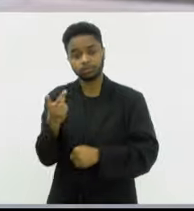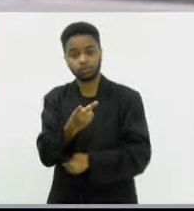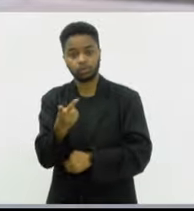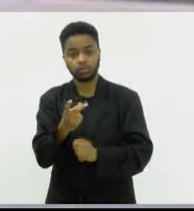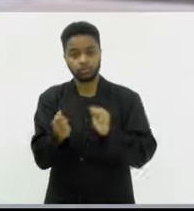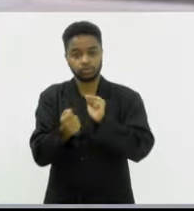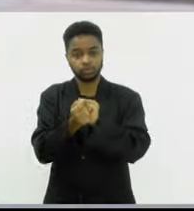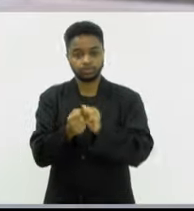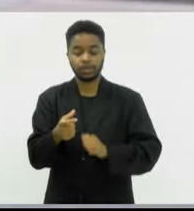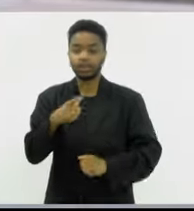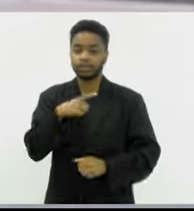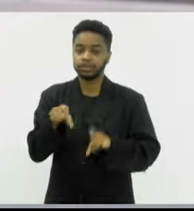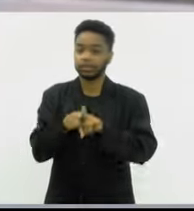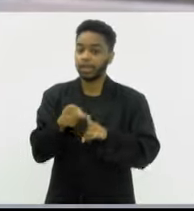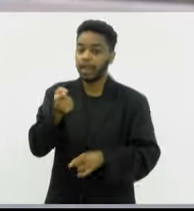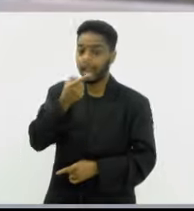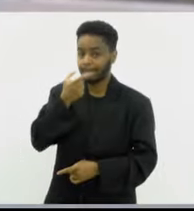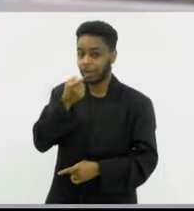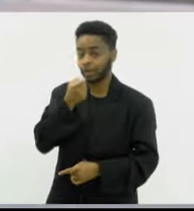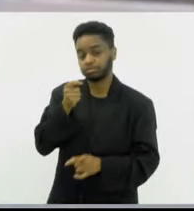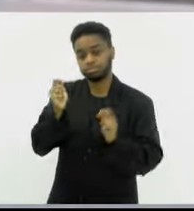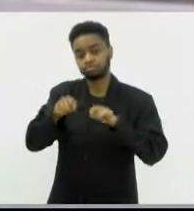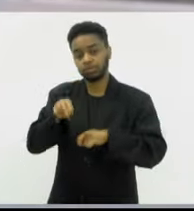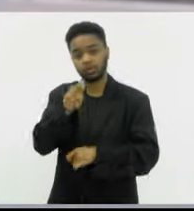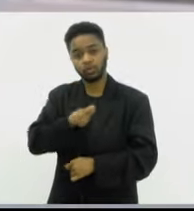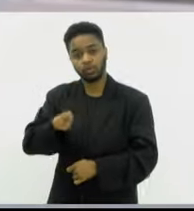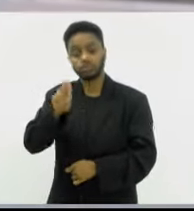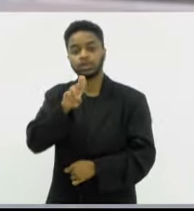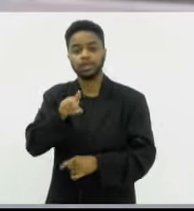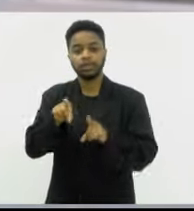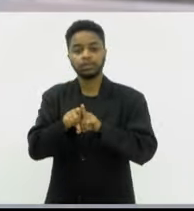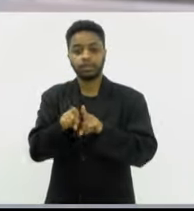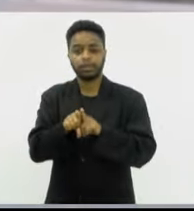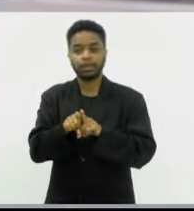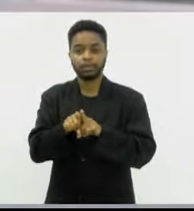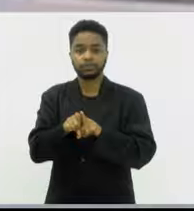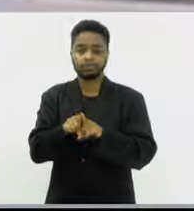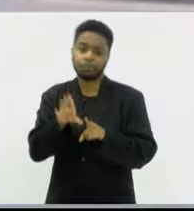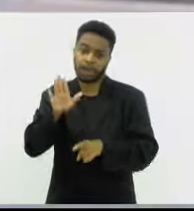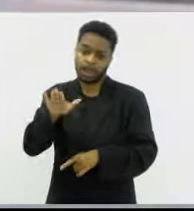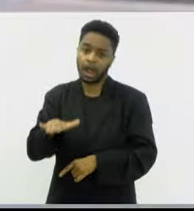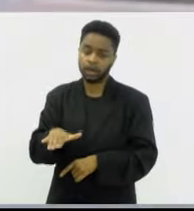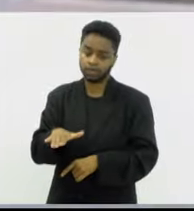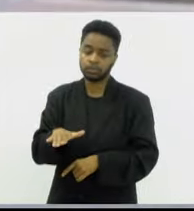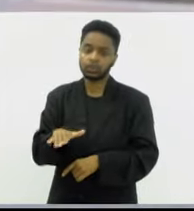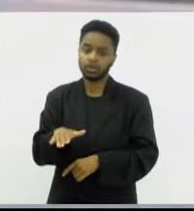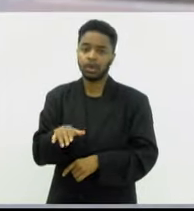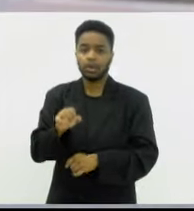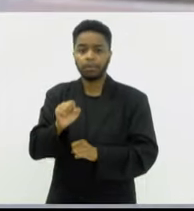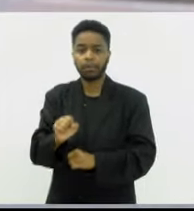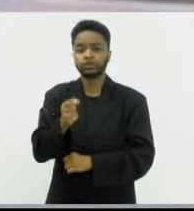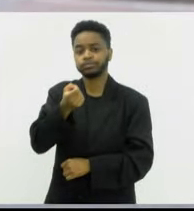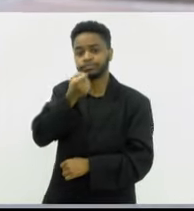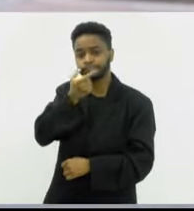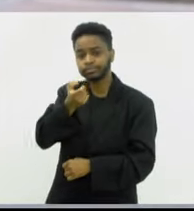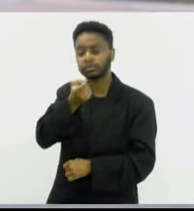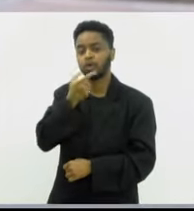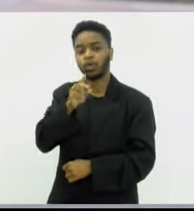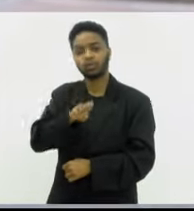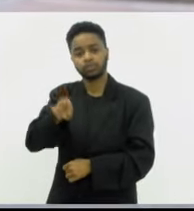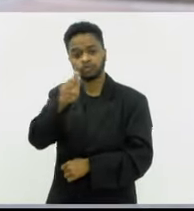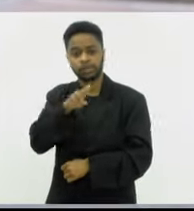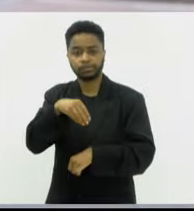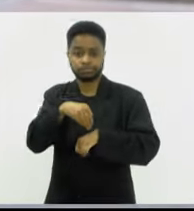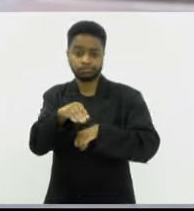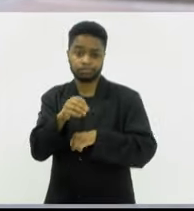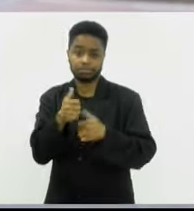E tem a forma oral também, que é uma forma também de um custo até mais baixo, que são doses baixas, que também têm uma boa indicação.